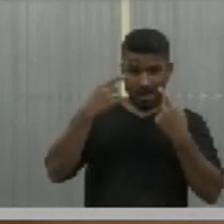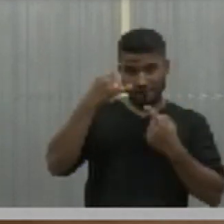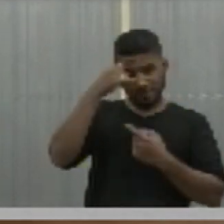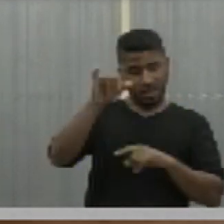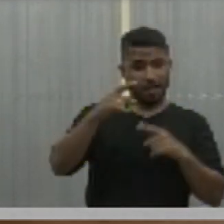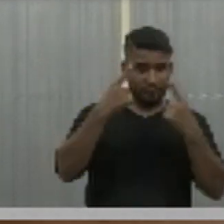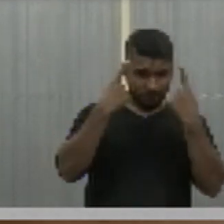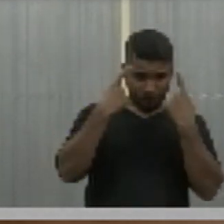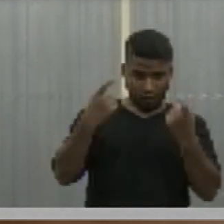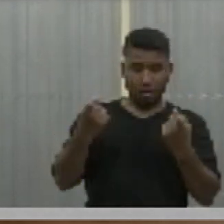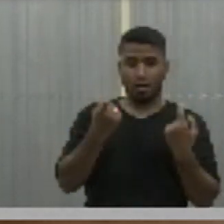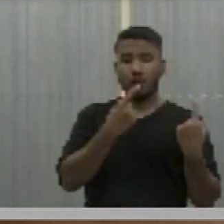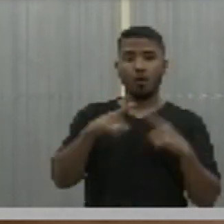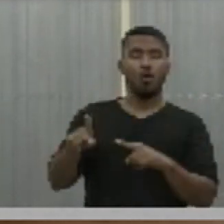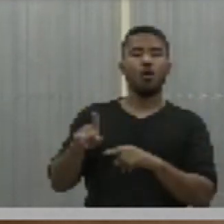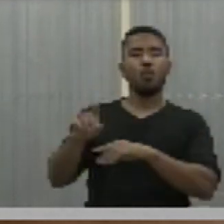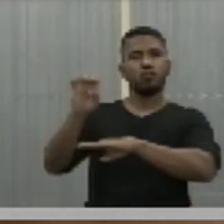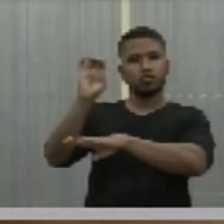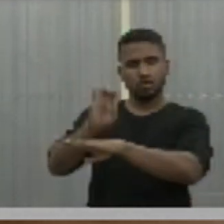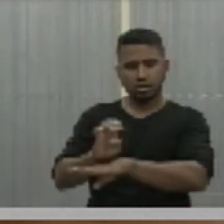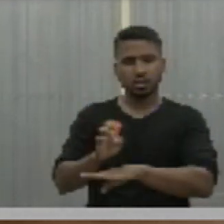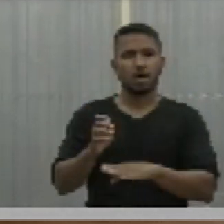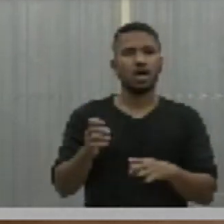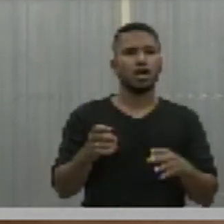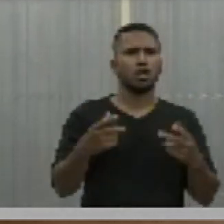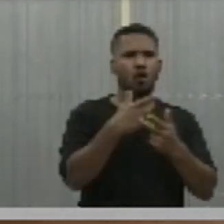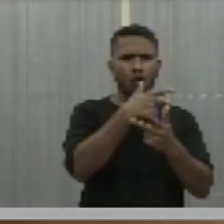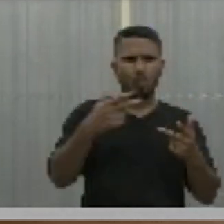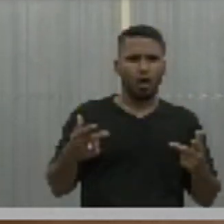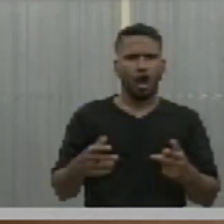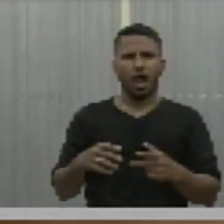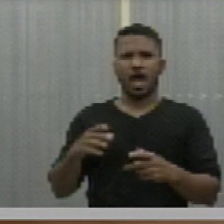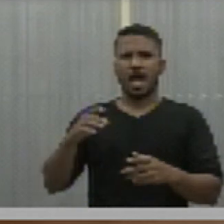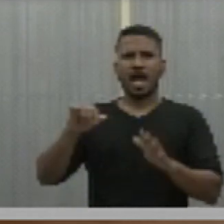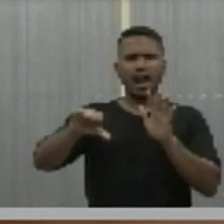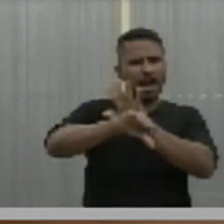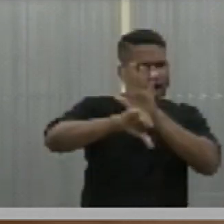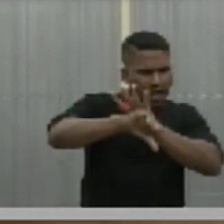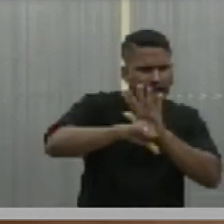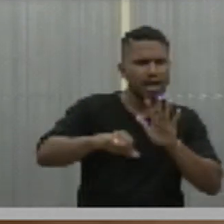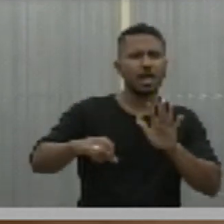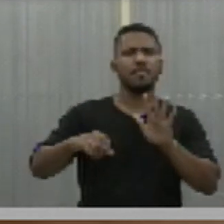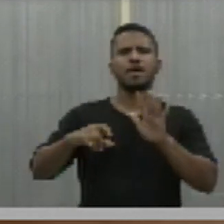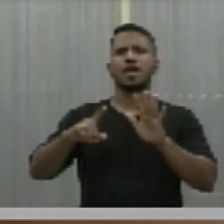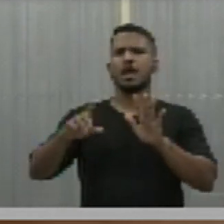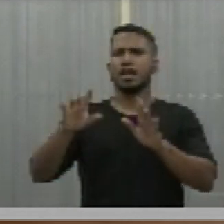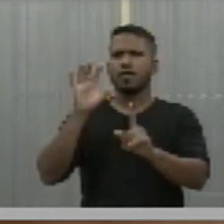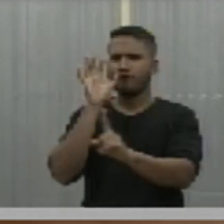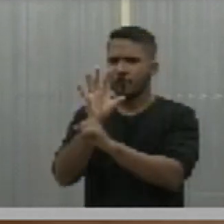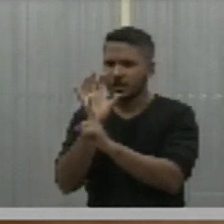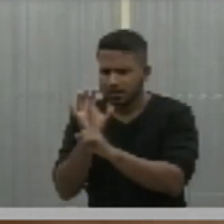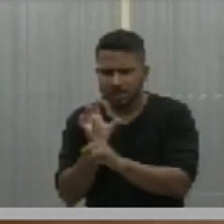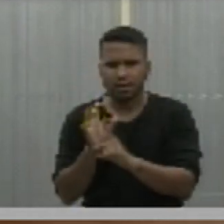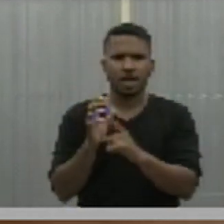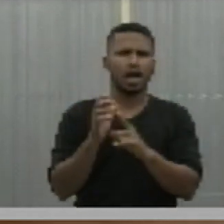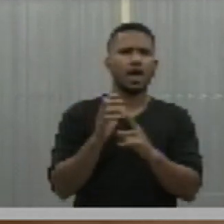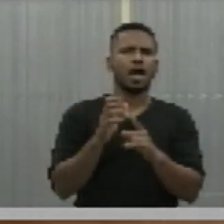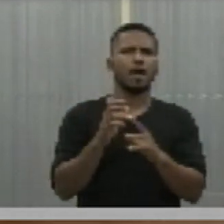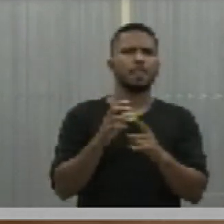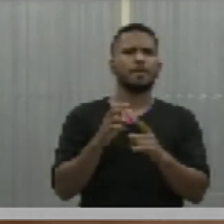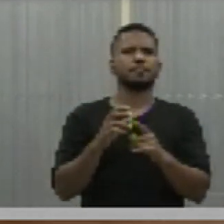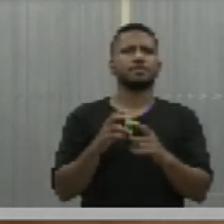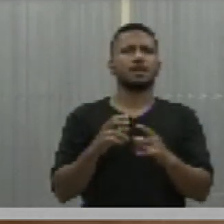direito, a violência contra atos terroristas, a violência contra a